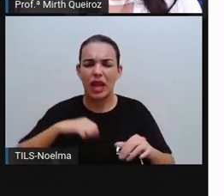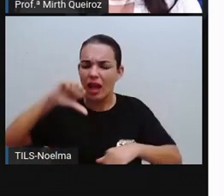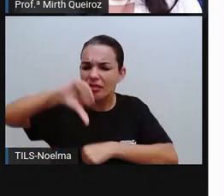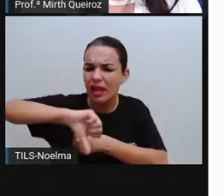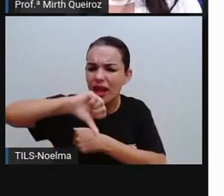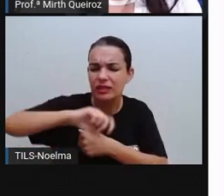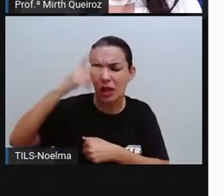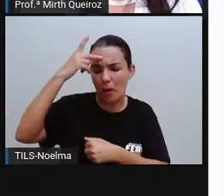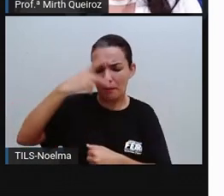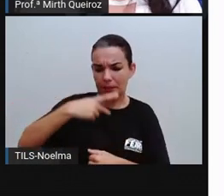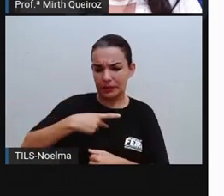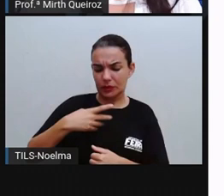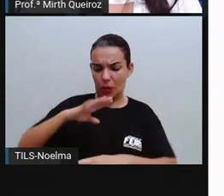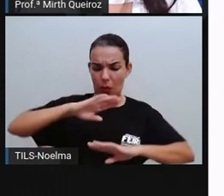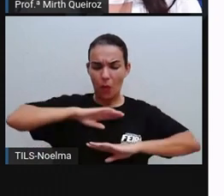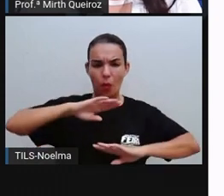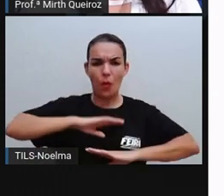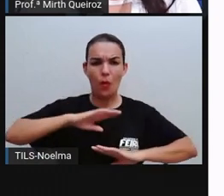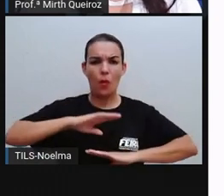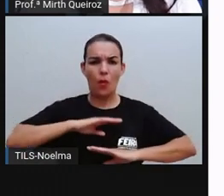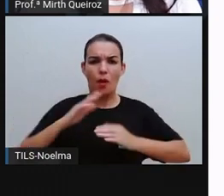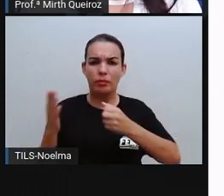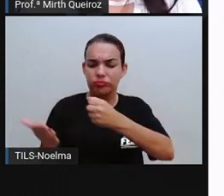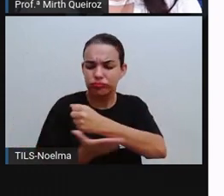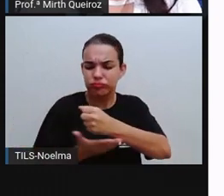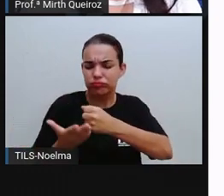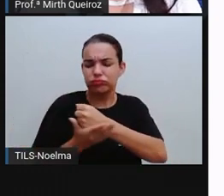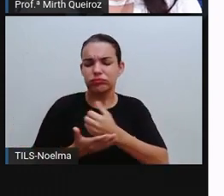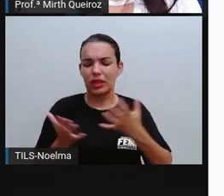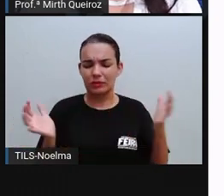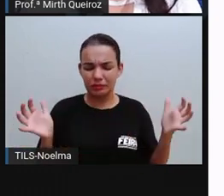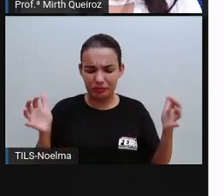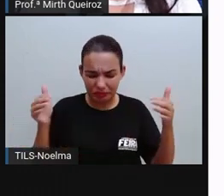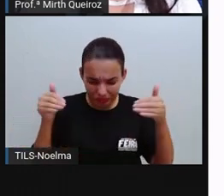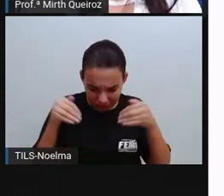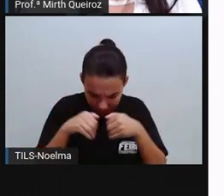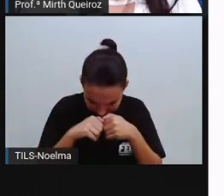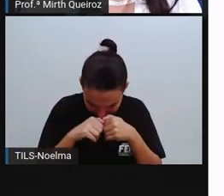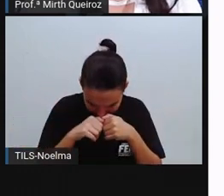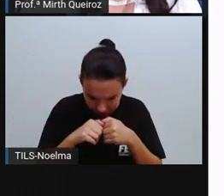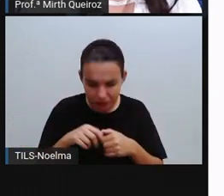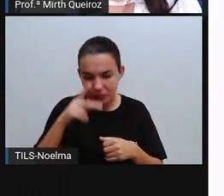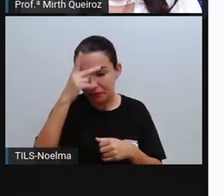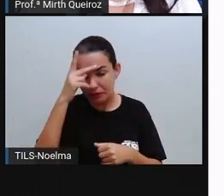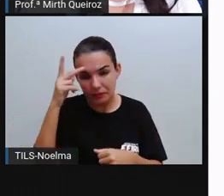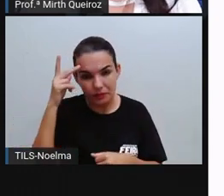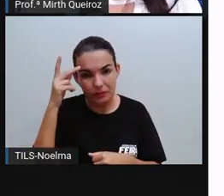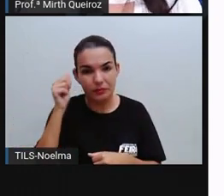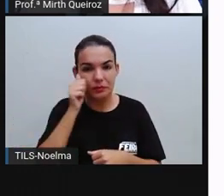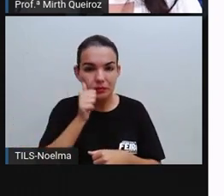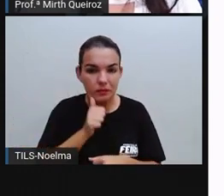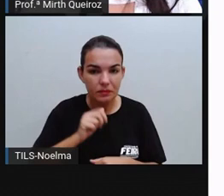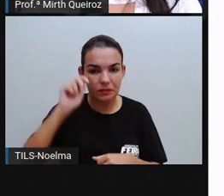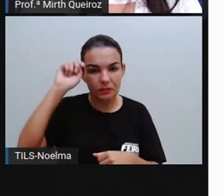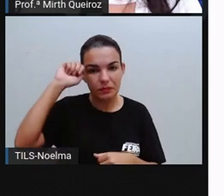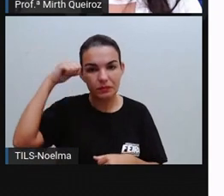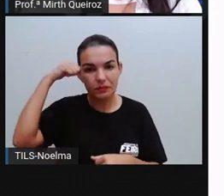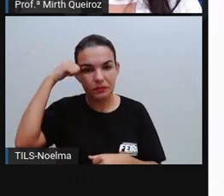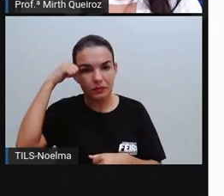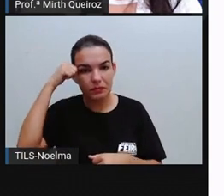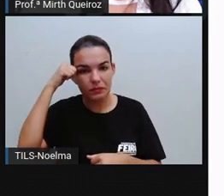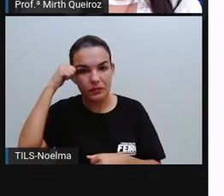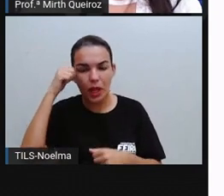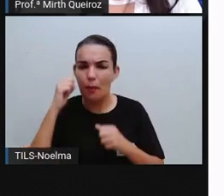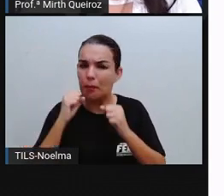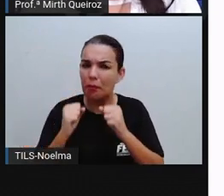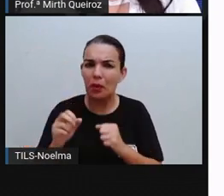negação do próprio corpo, a baixa autoestima entre as mulheres negras e sem o cabelo liso. Pode-se usar apenas